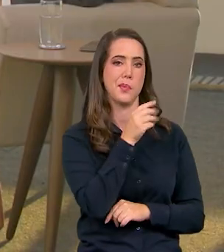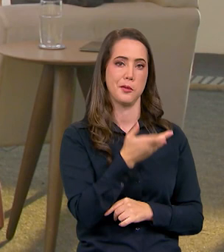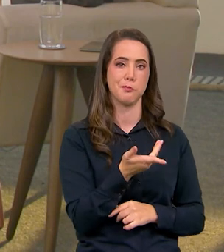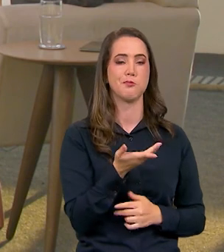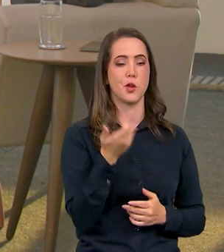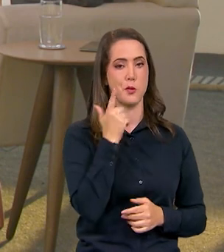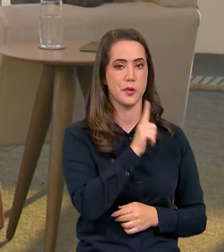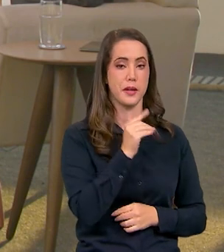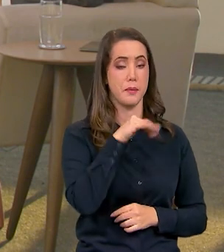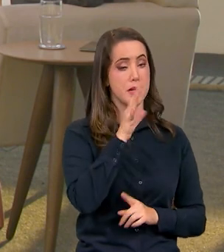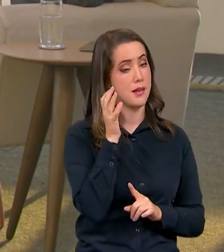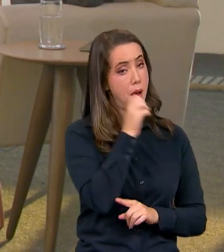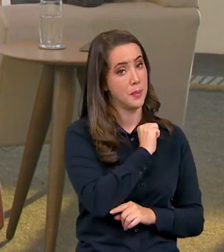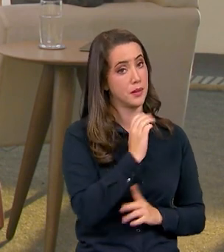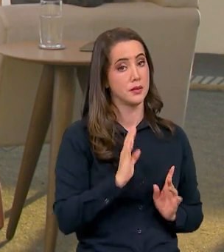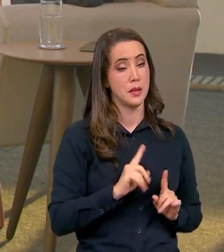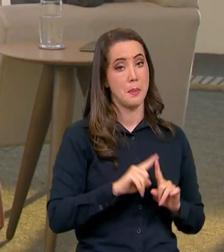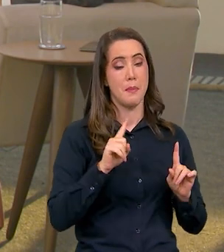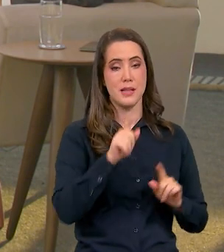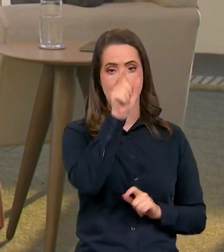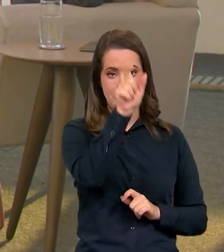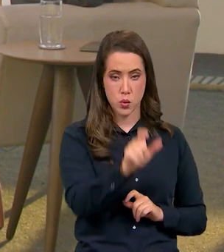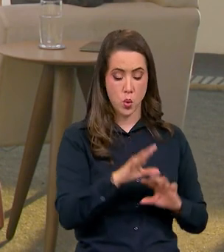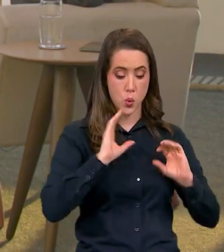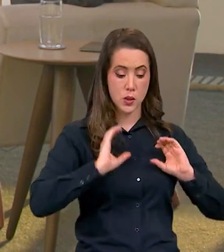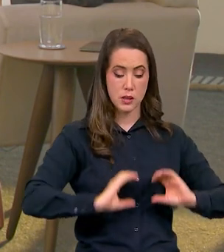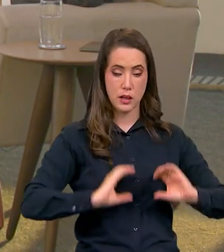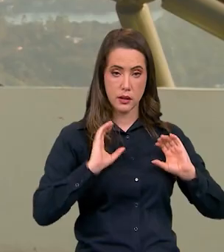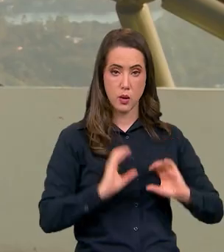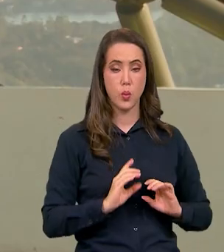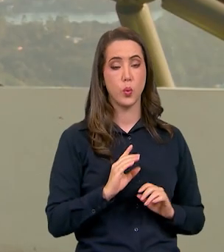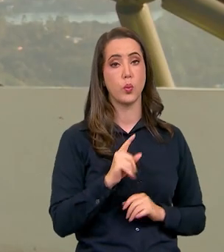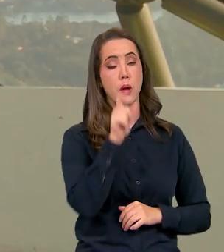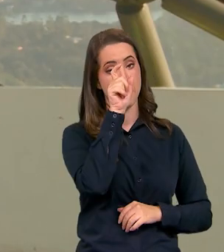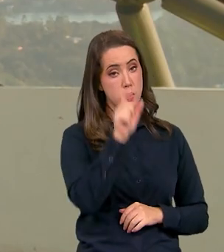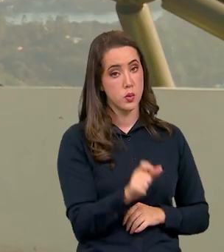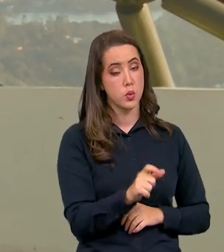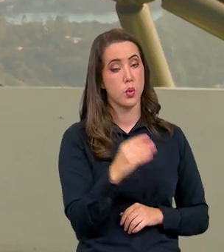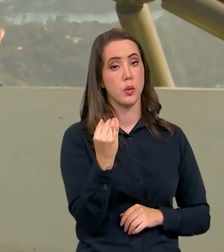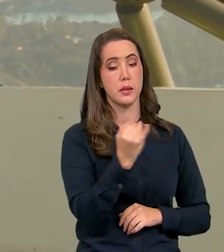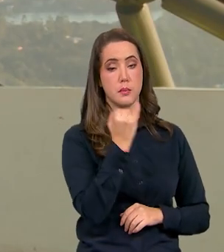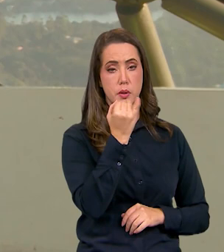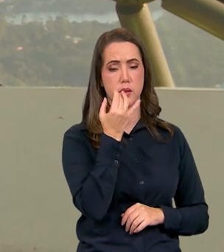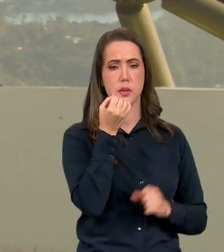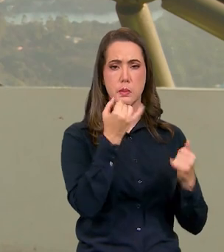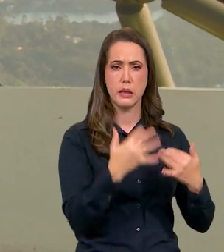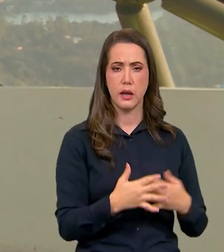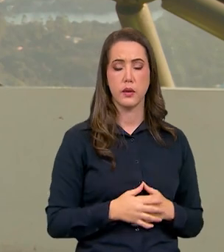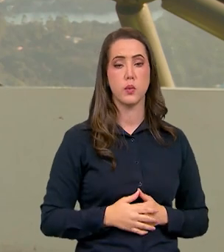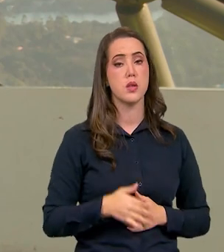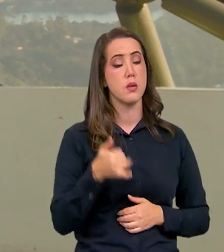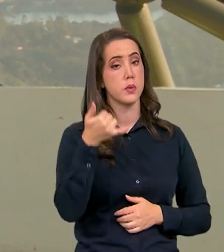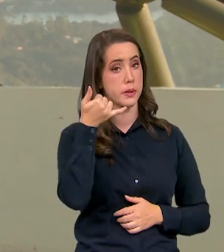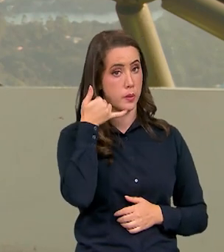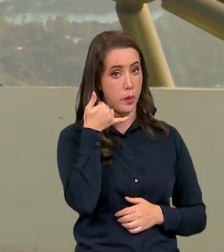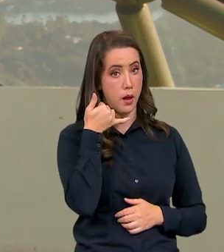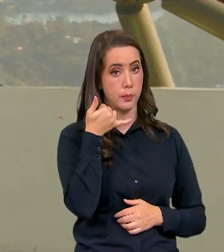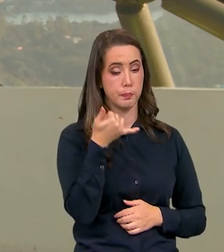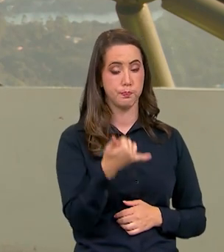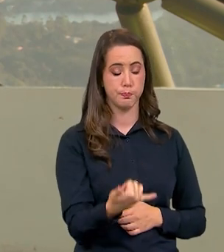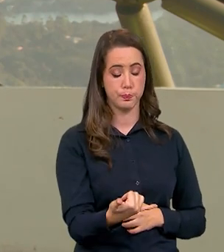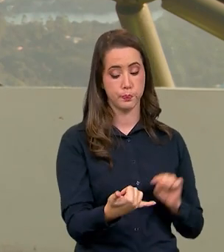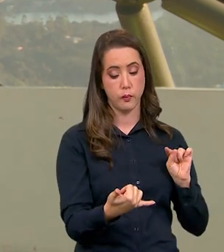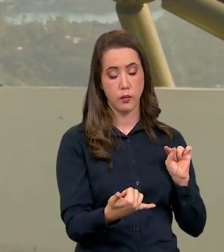mais. Agora, no ponto de vista do cidadão, o é importante ressaltar é os aparelhos que